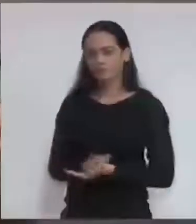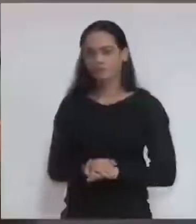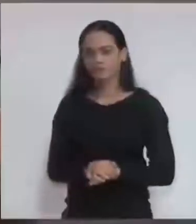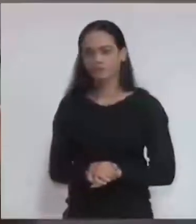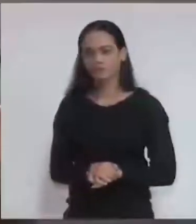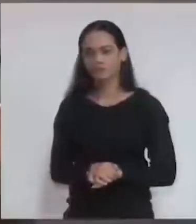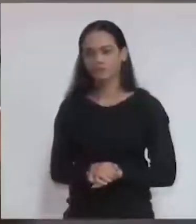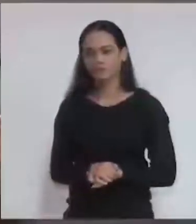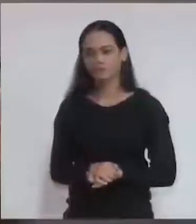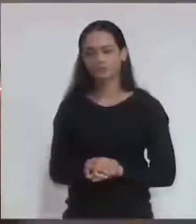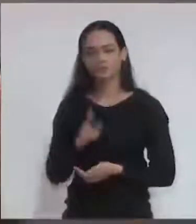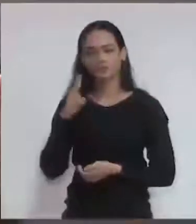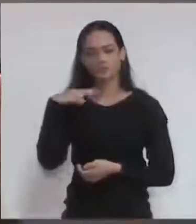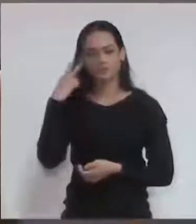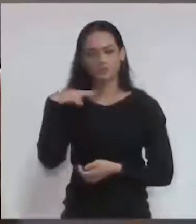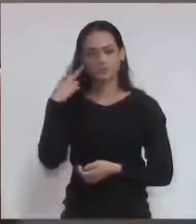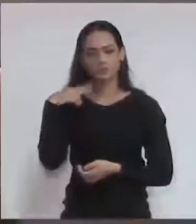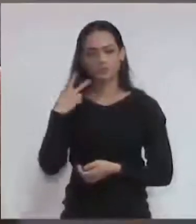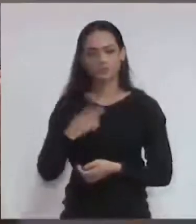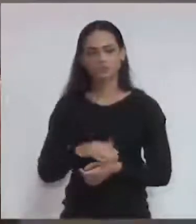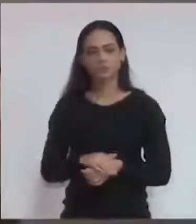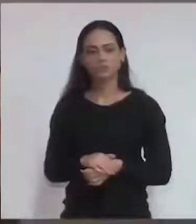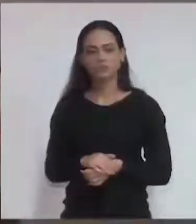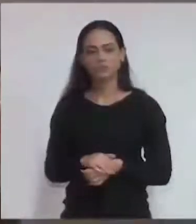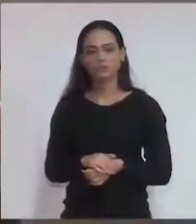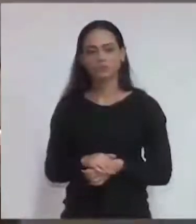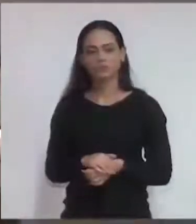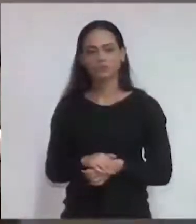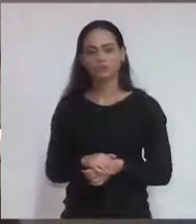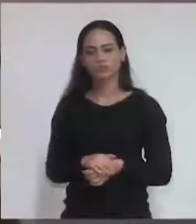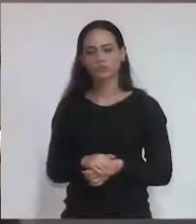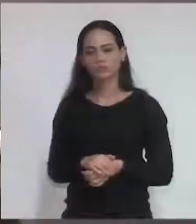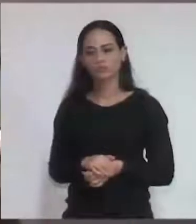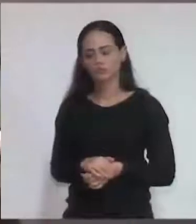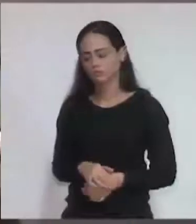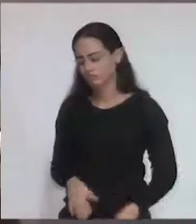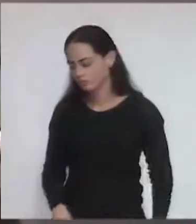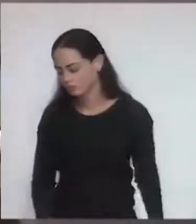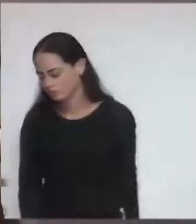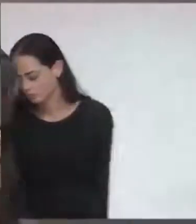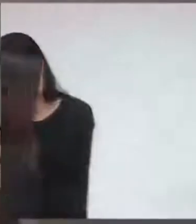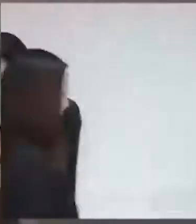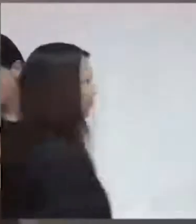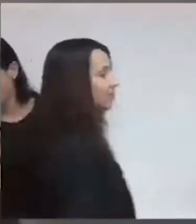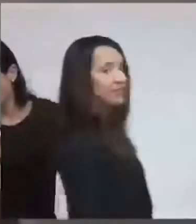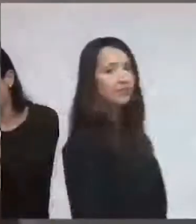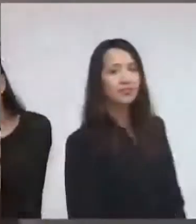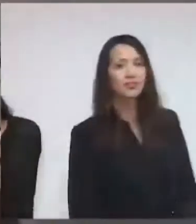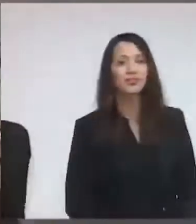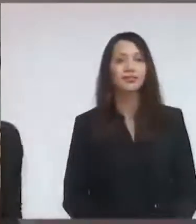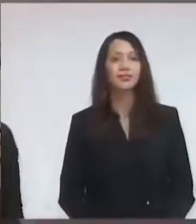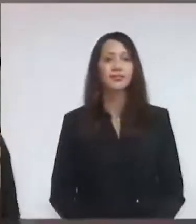vereadores, principalmente os vereadores da situação, que mais tem reclamado é a falta de diálogo.